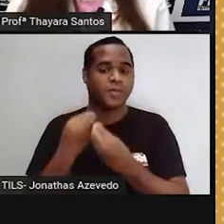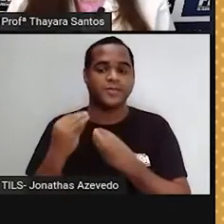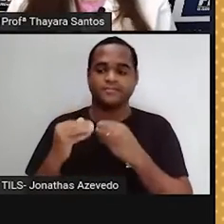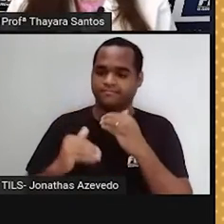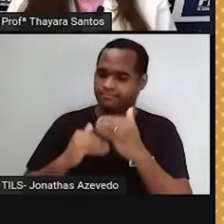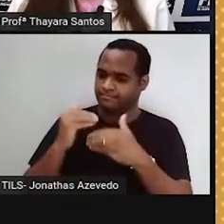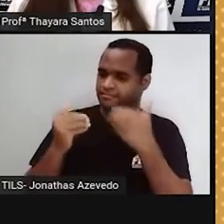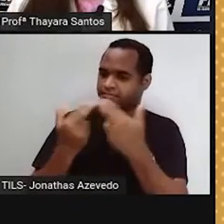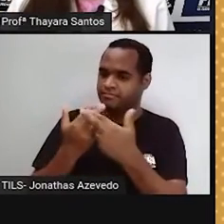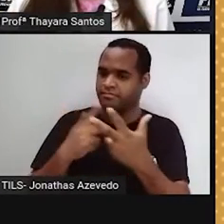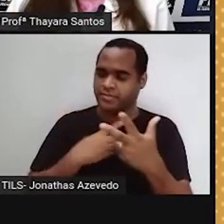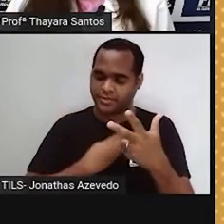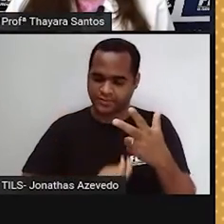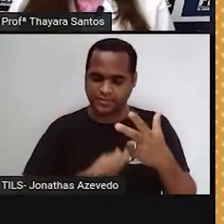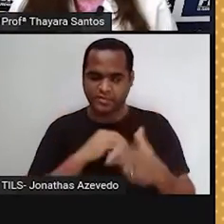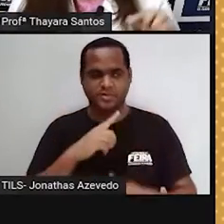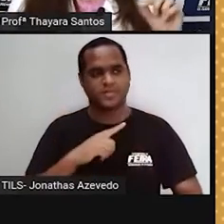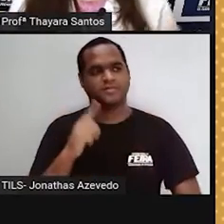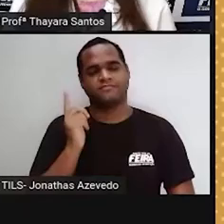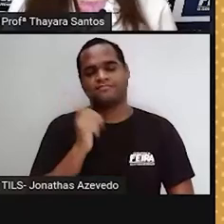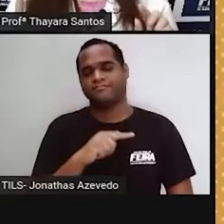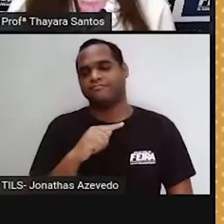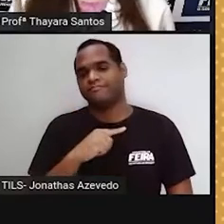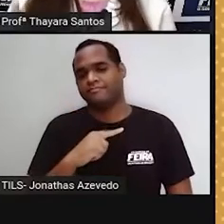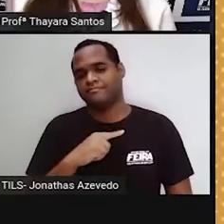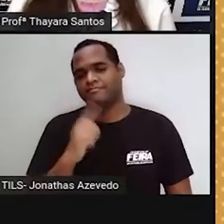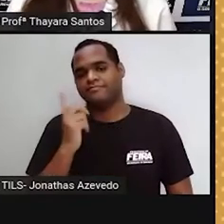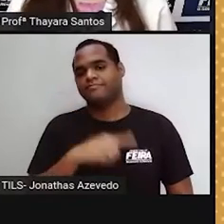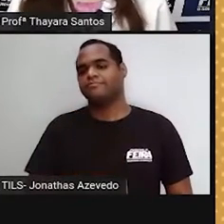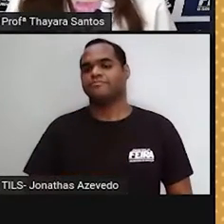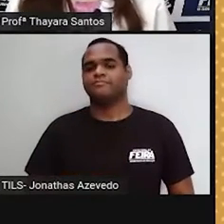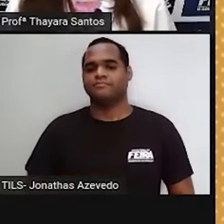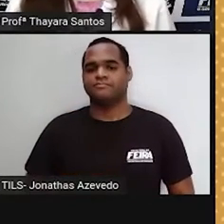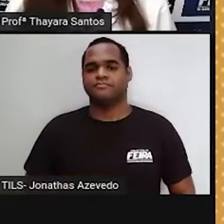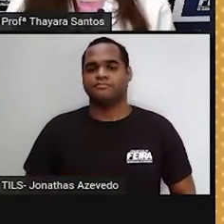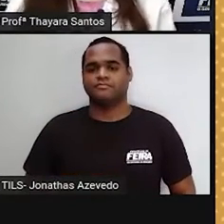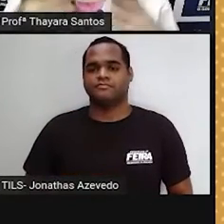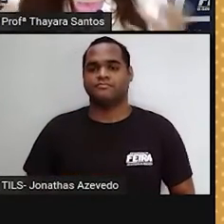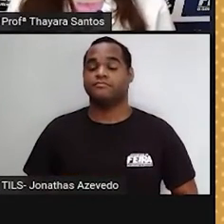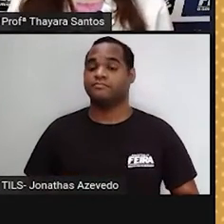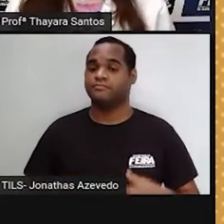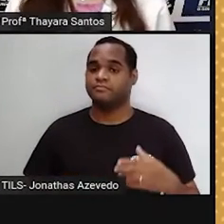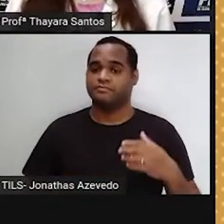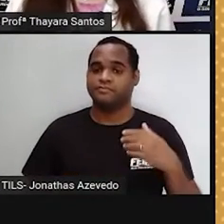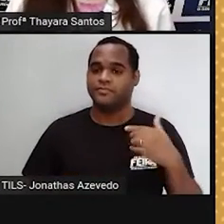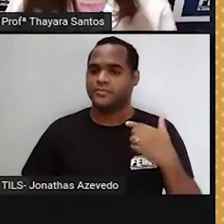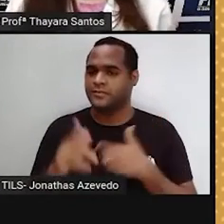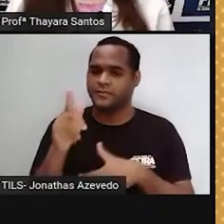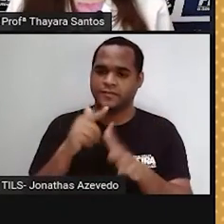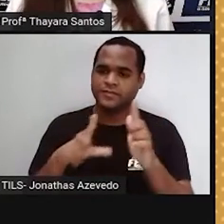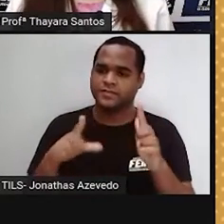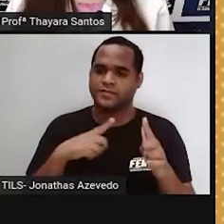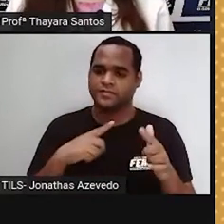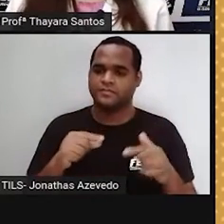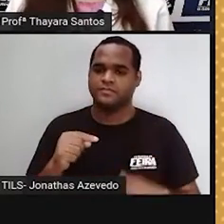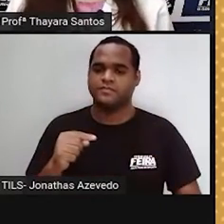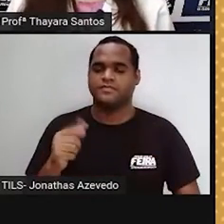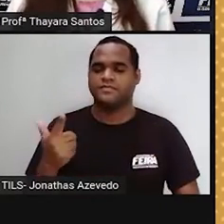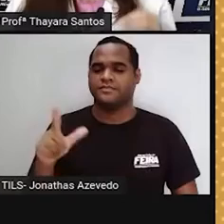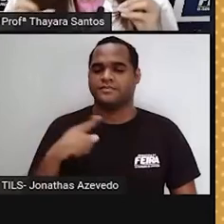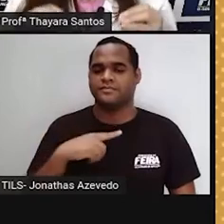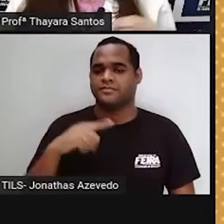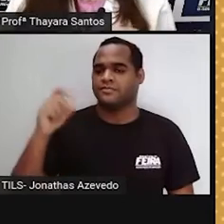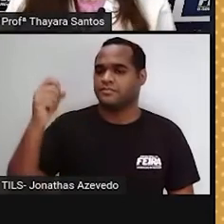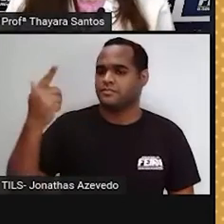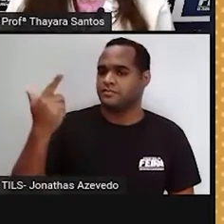faz afeta a nossa vida diretamente? Então, esse é só um dos exemplos, mas existem várias outras funções do sol aqui na Terra.